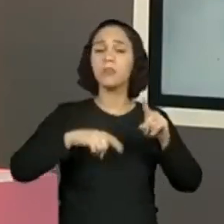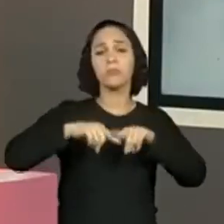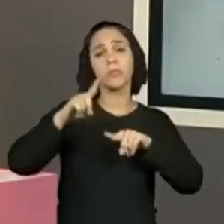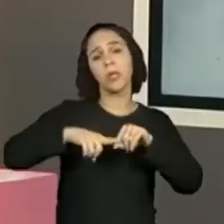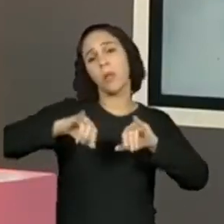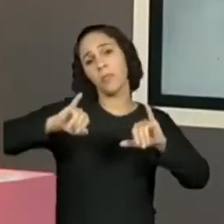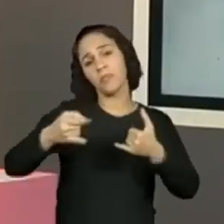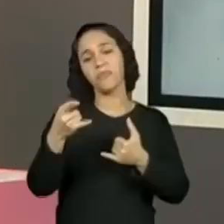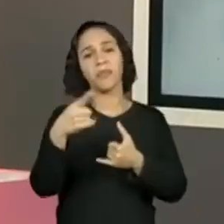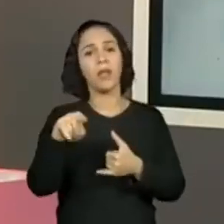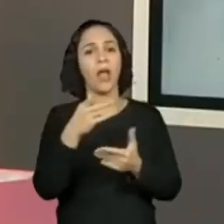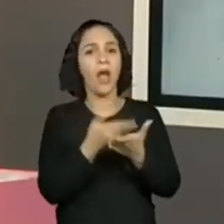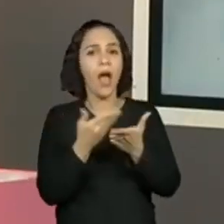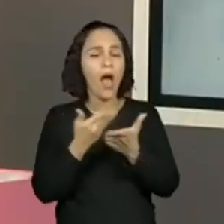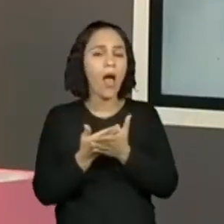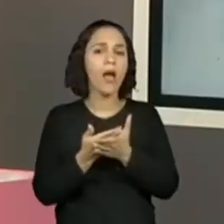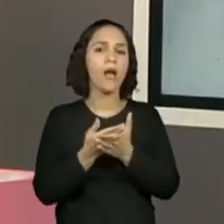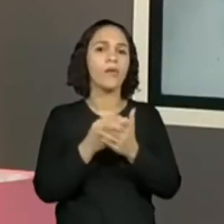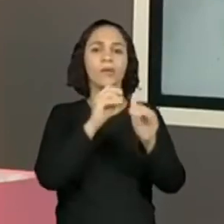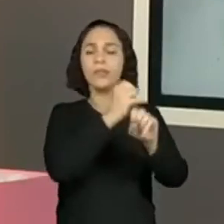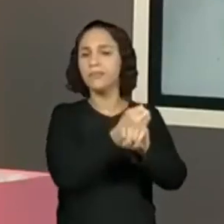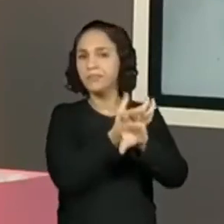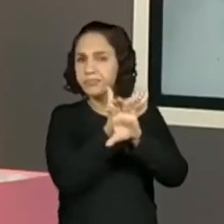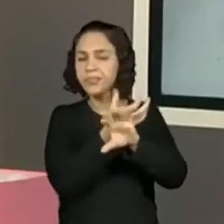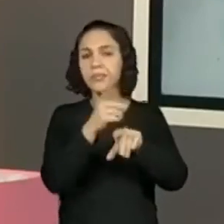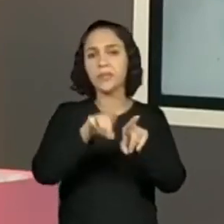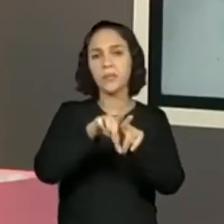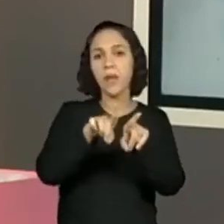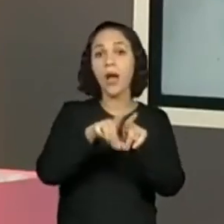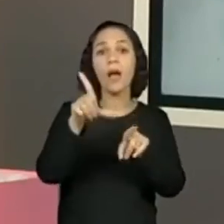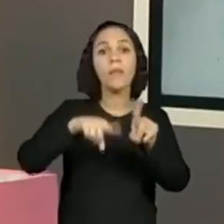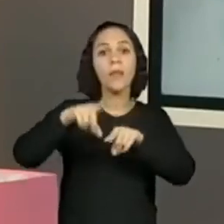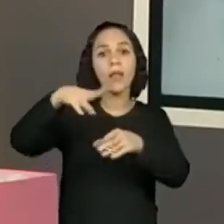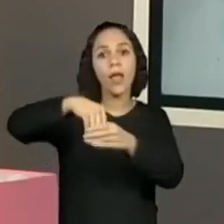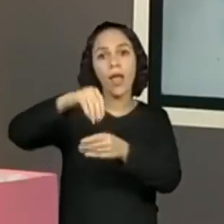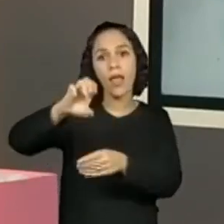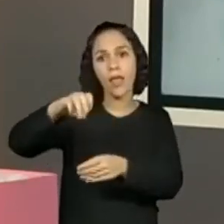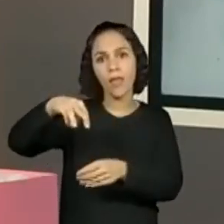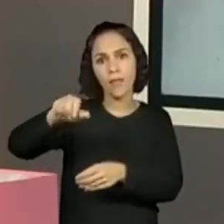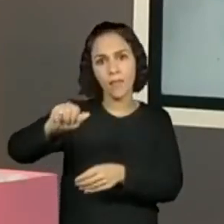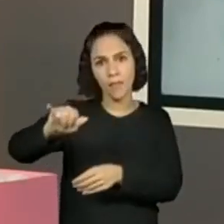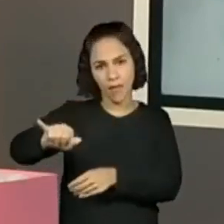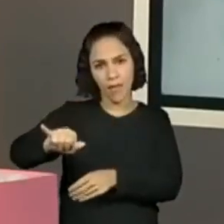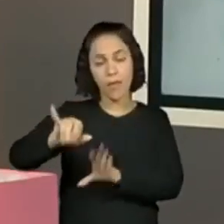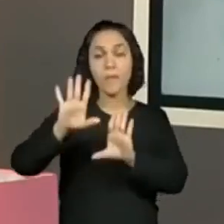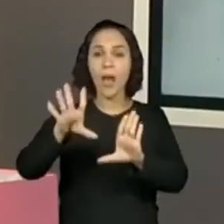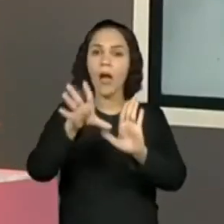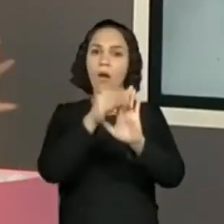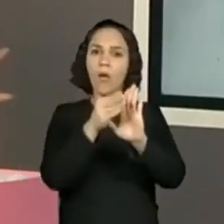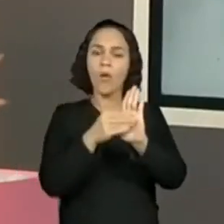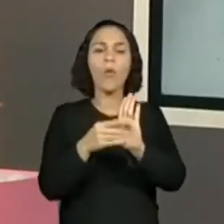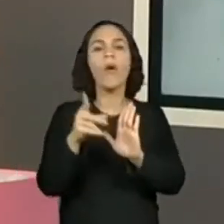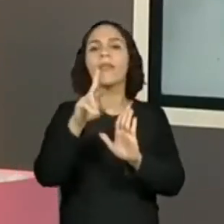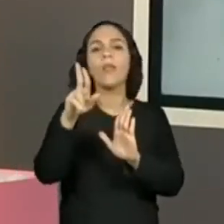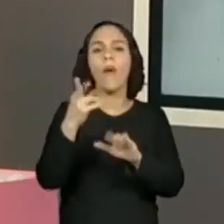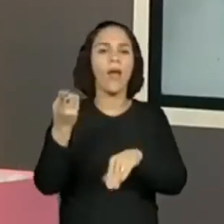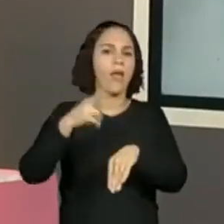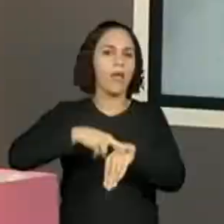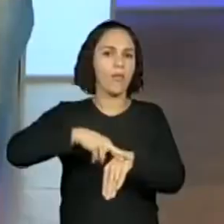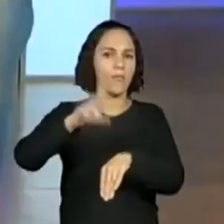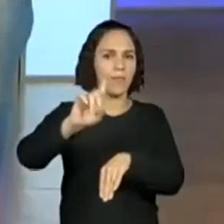aulas, usar também as aulas que tem no EMAI, certo? Mas tudo isso daqui é um conteúdo do quarto bimestre.